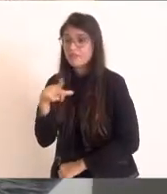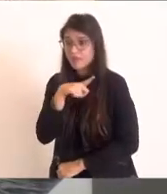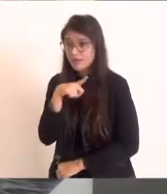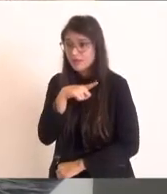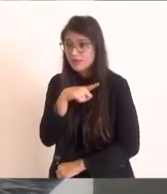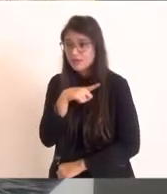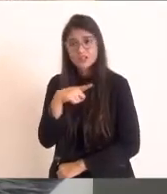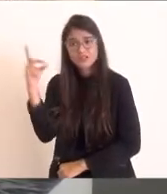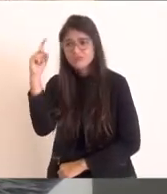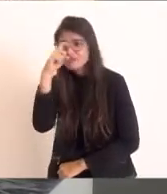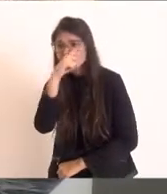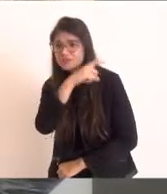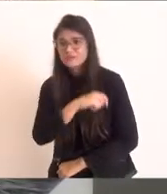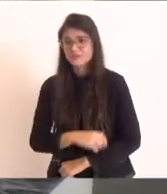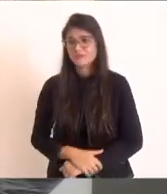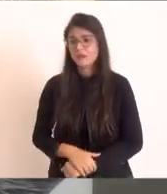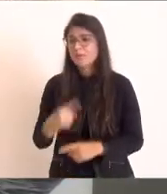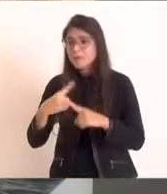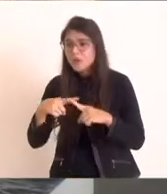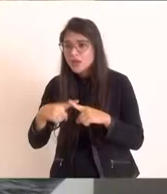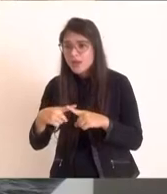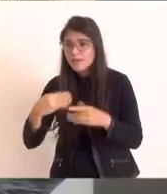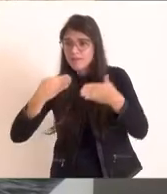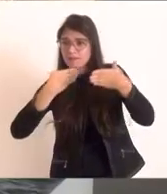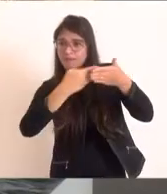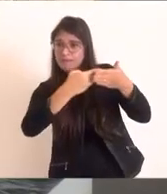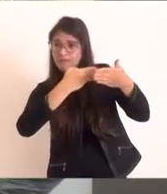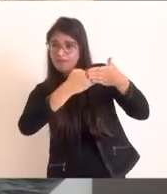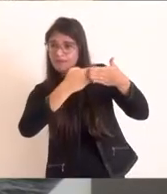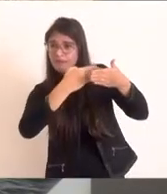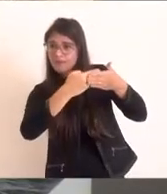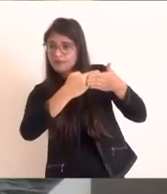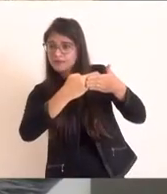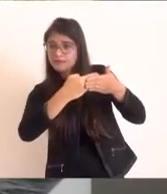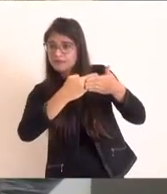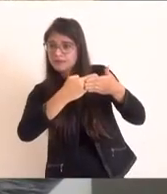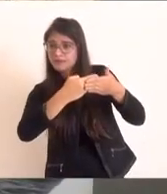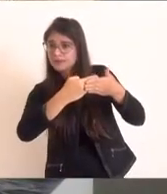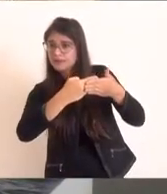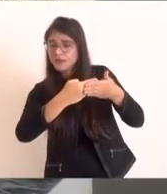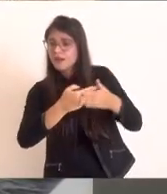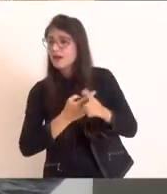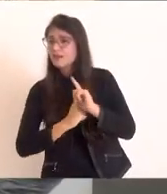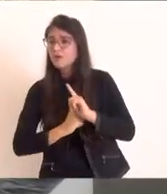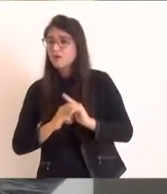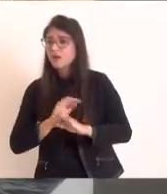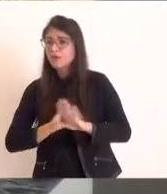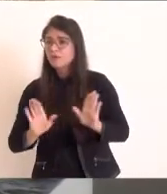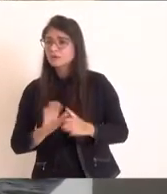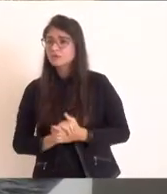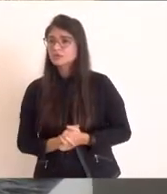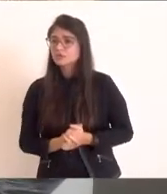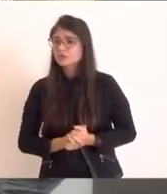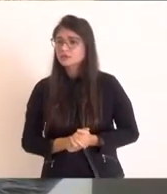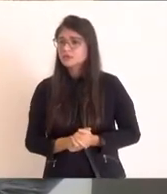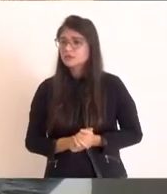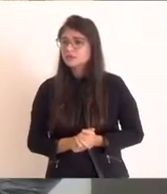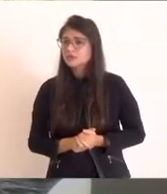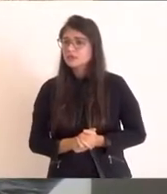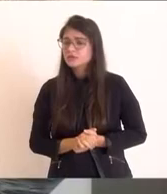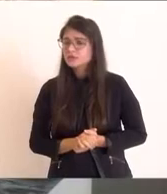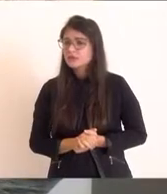por conta da suspensão do passe livre dos estudantes pela única empresa que nós temos aqui na região de